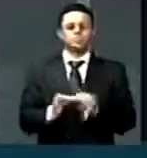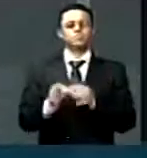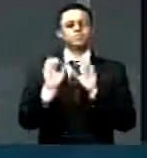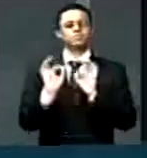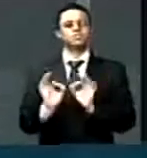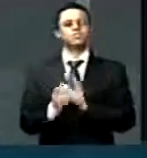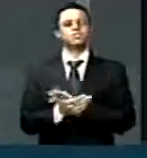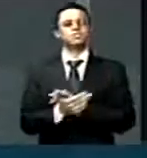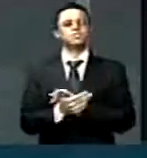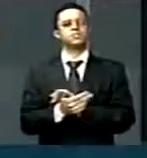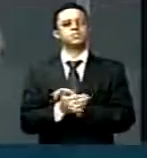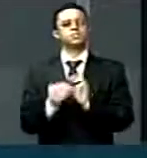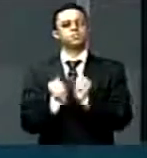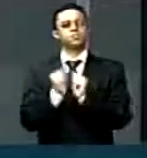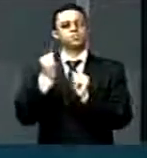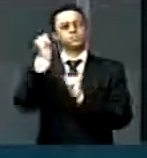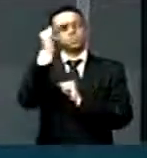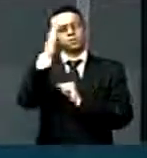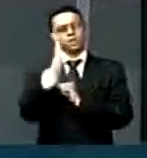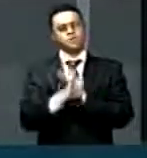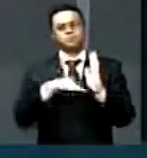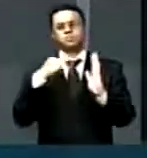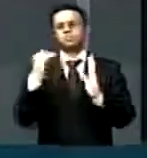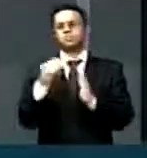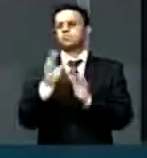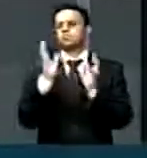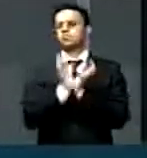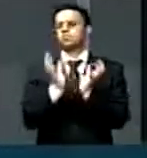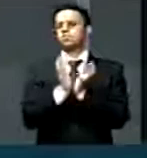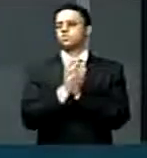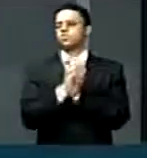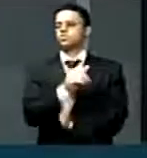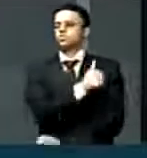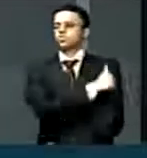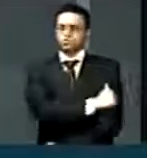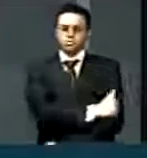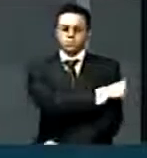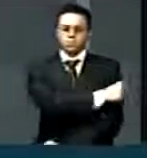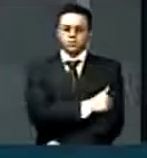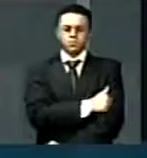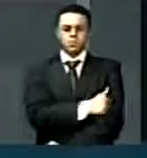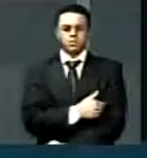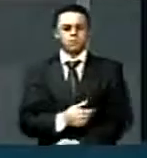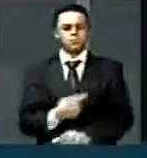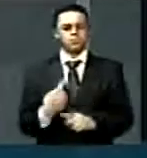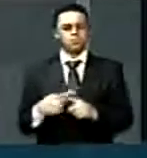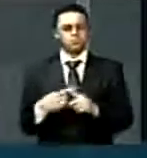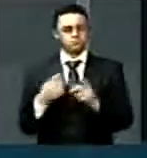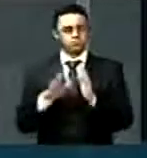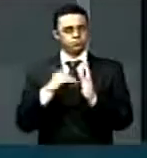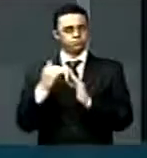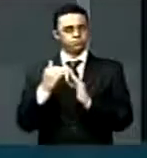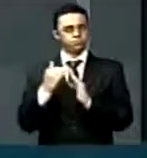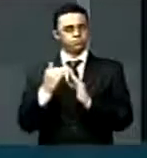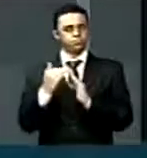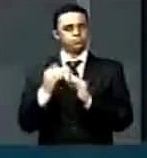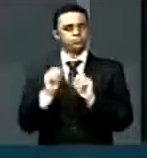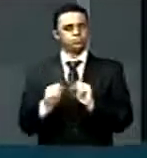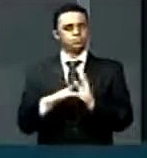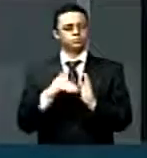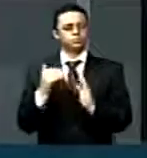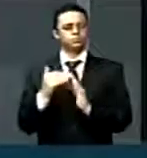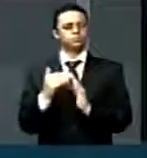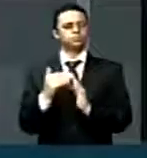mobilização nacional do setor de enfermagem que deve se estender para todo o sistema